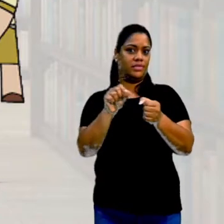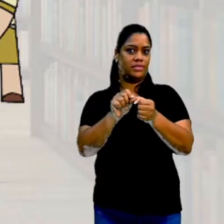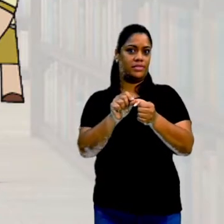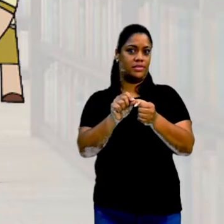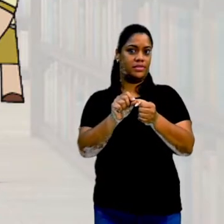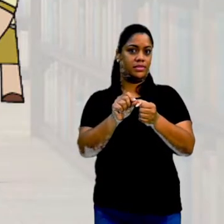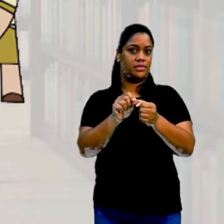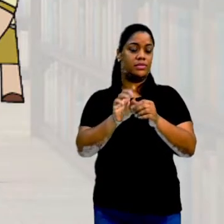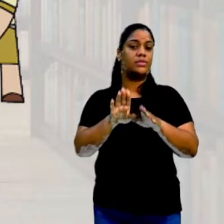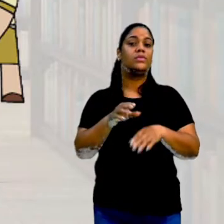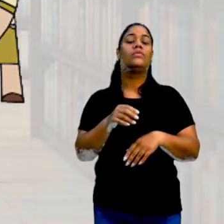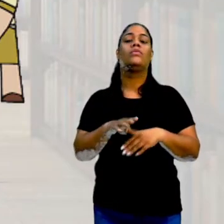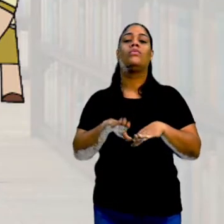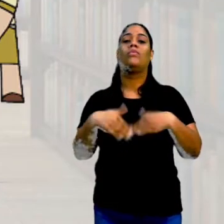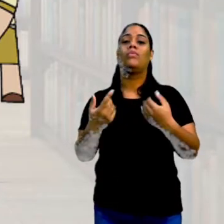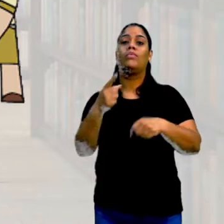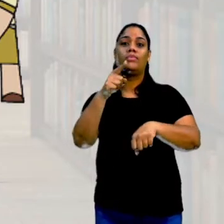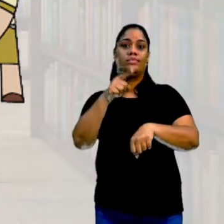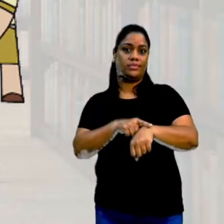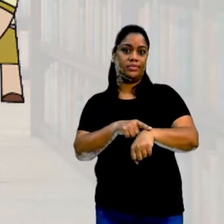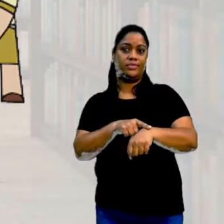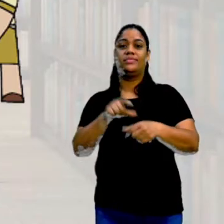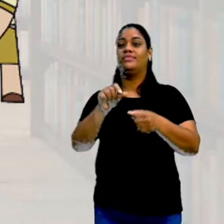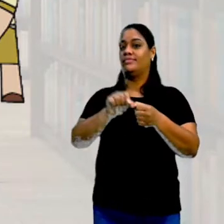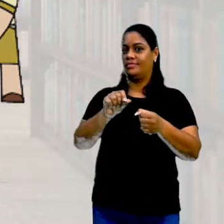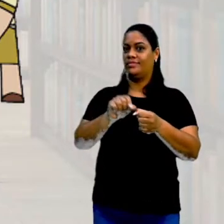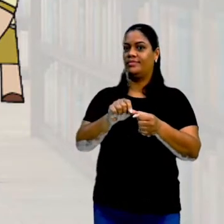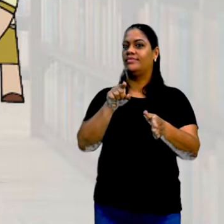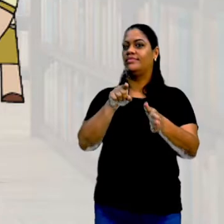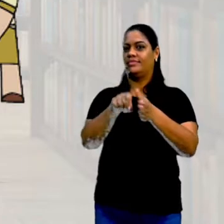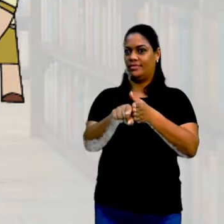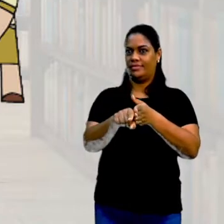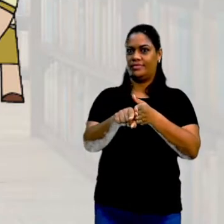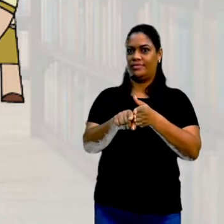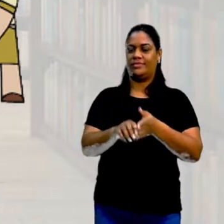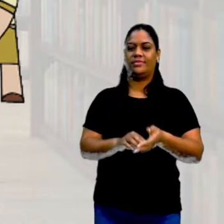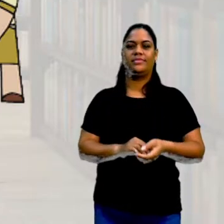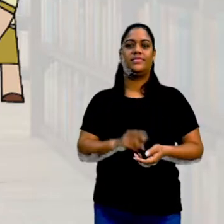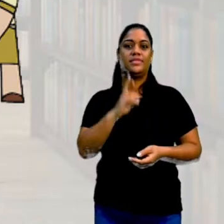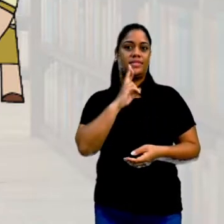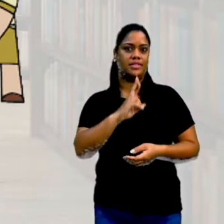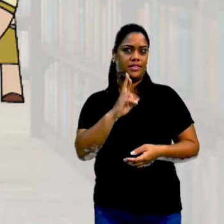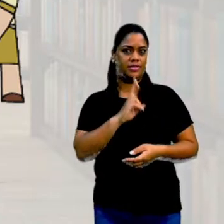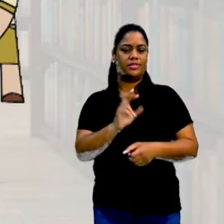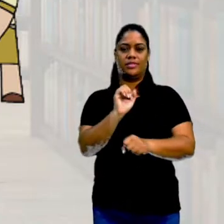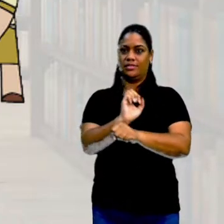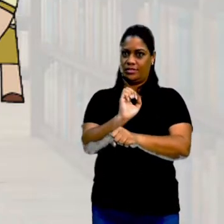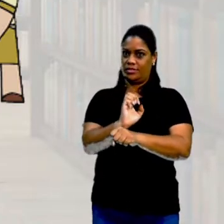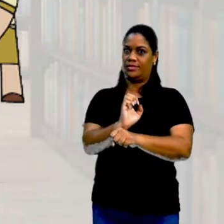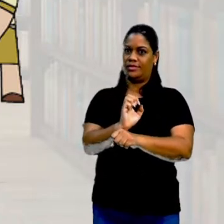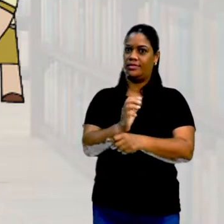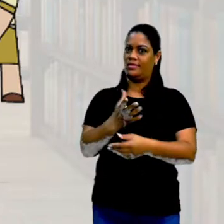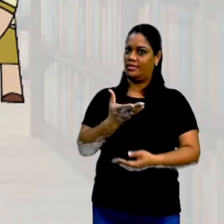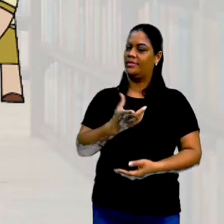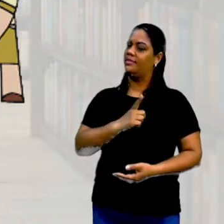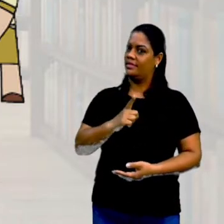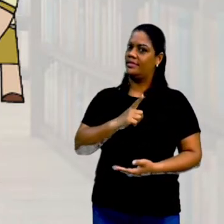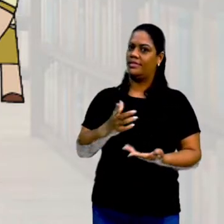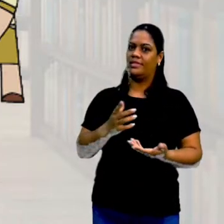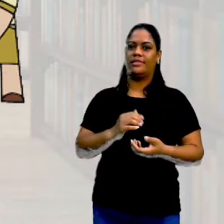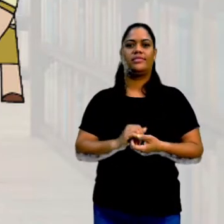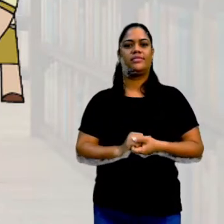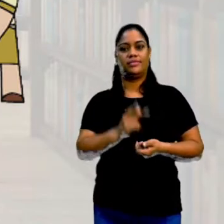quando ela vai fazer essas perguntas, qual o prazo que ela tem, enfim. E as respostas que ela espera obter ou